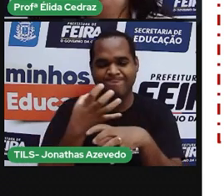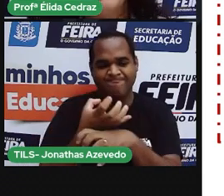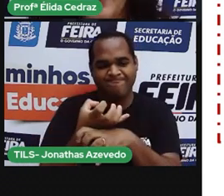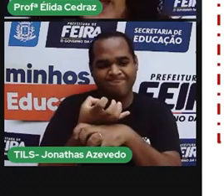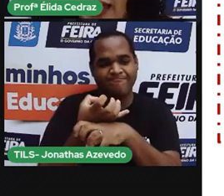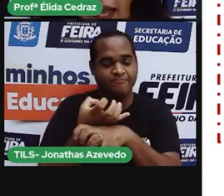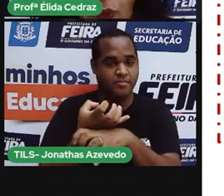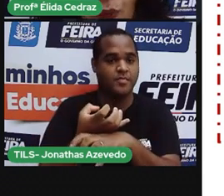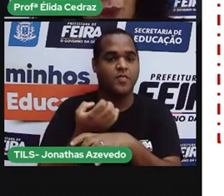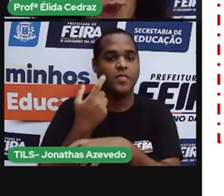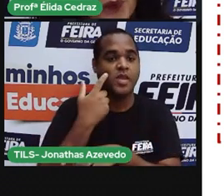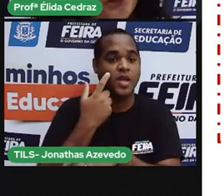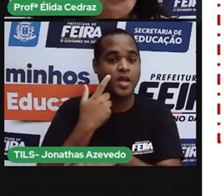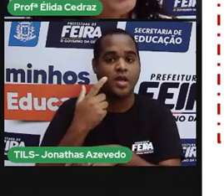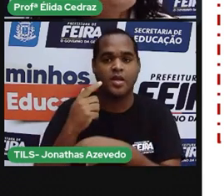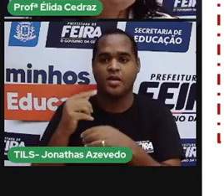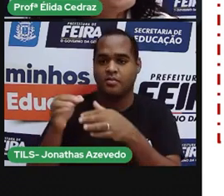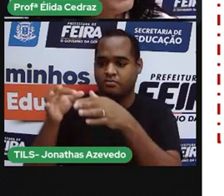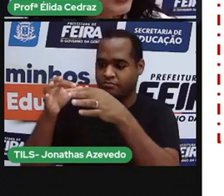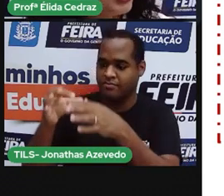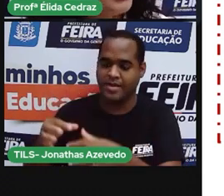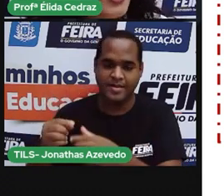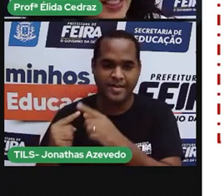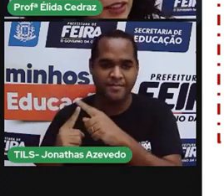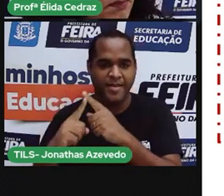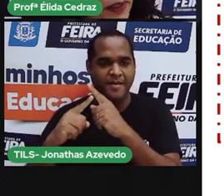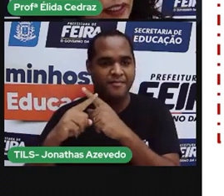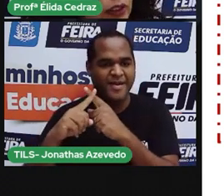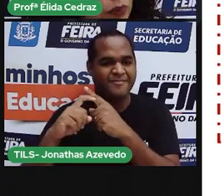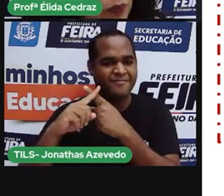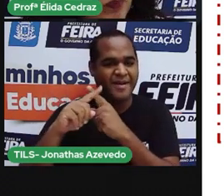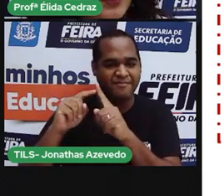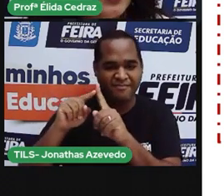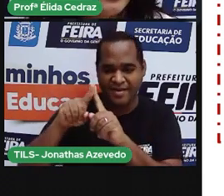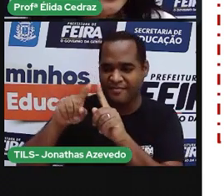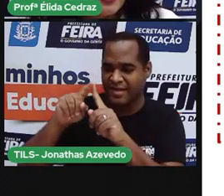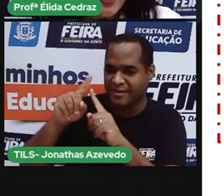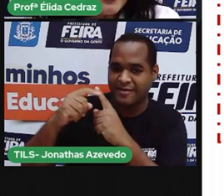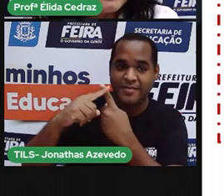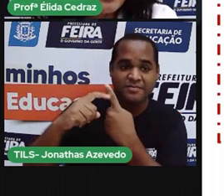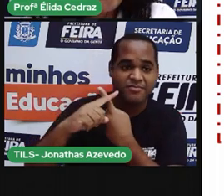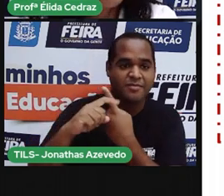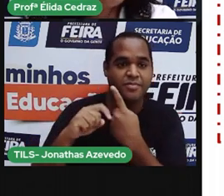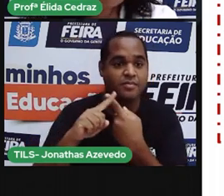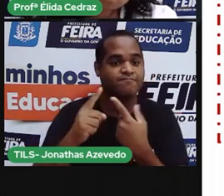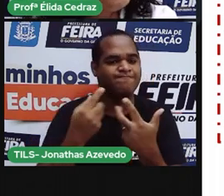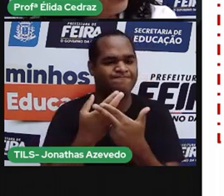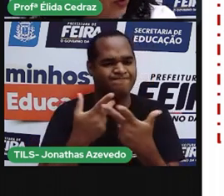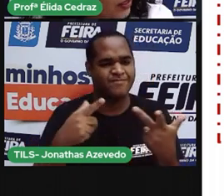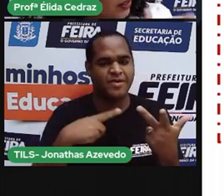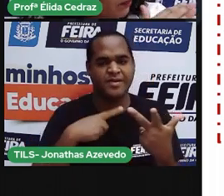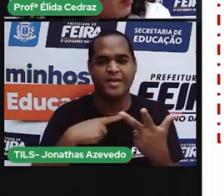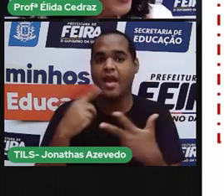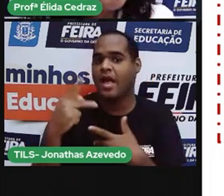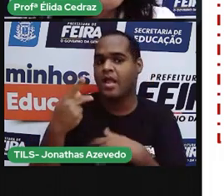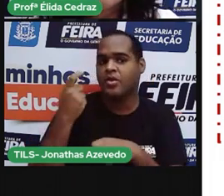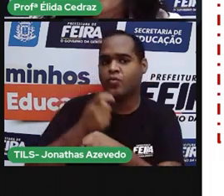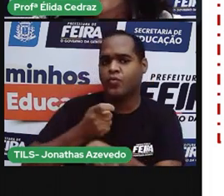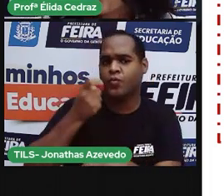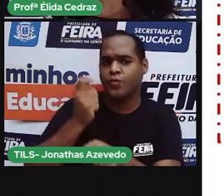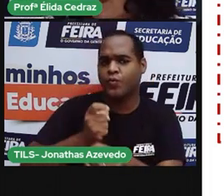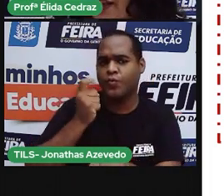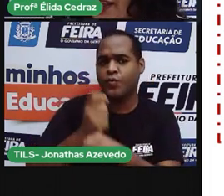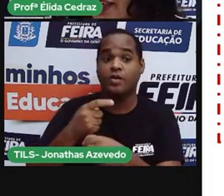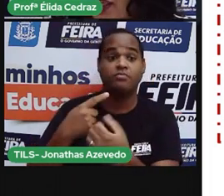tem muito mandatário ou plantas de espinho. E essa roupa é bem grossa e